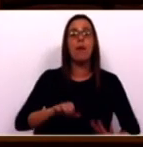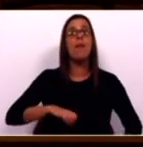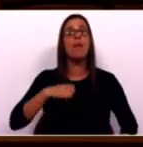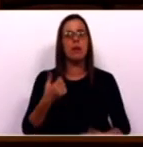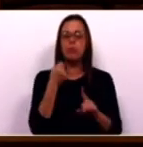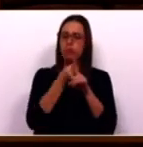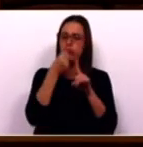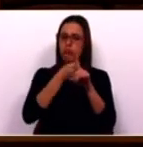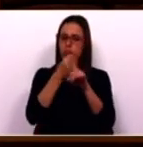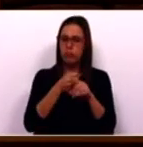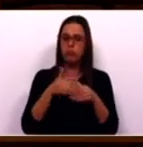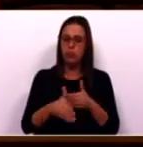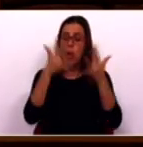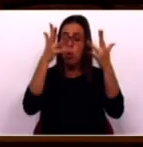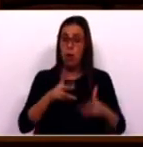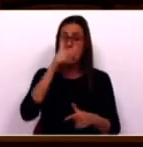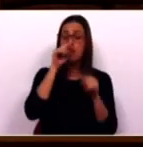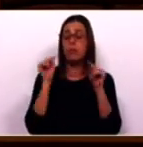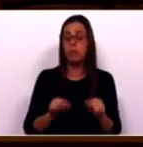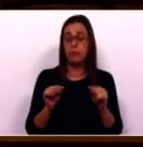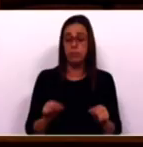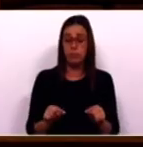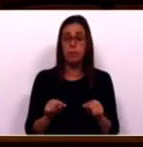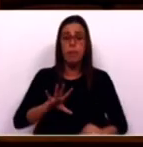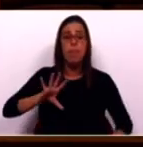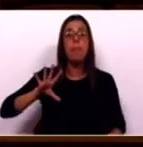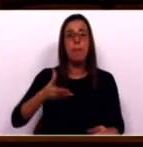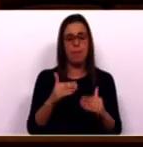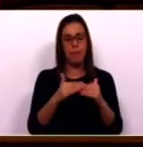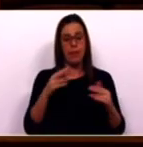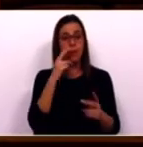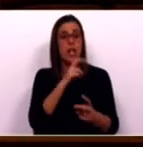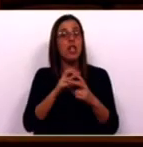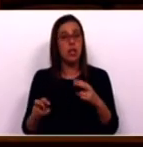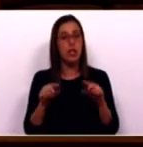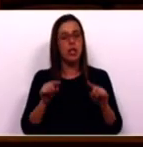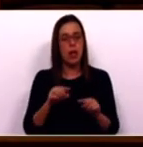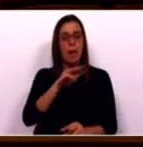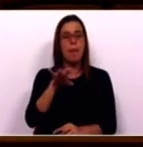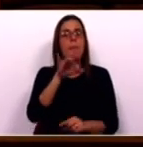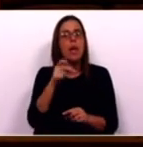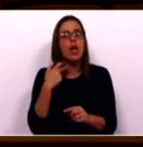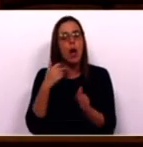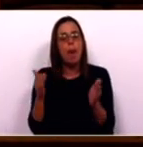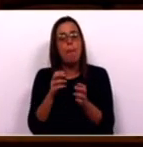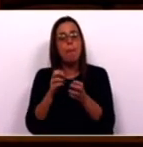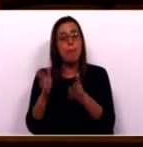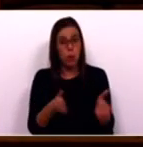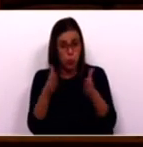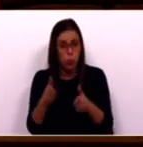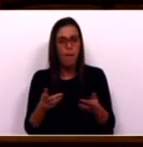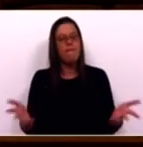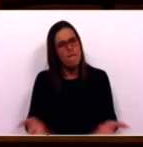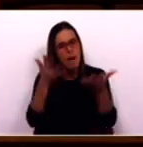os verdes vão batalhar neste próximo Orçamento de Estado para que neste país, ao nível energético, a microprodução seja